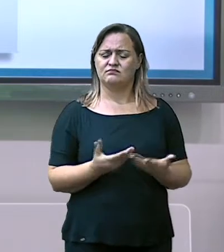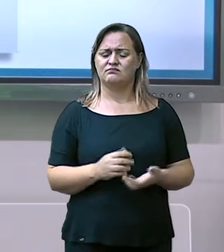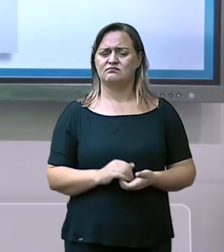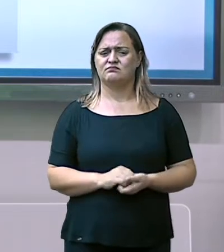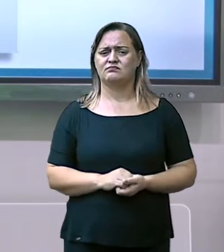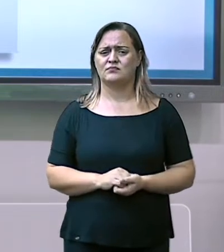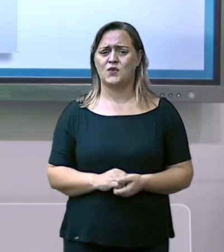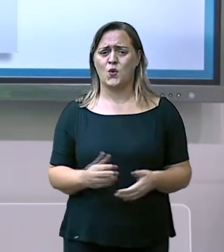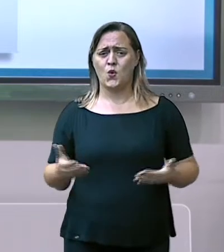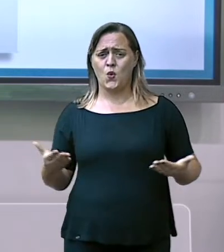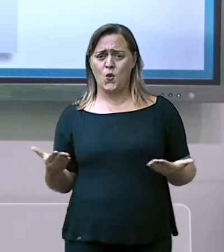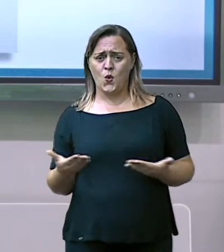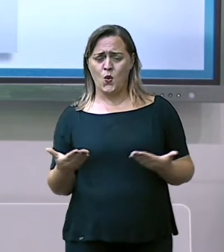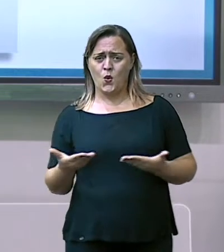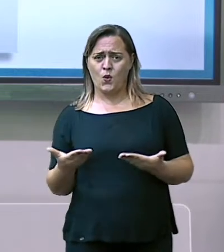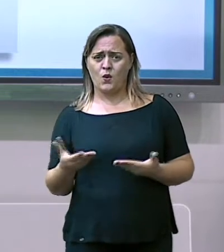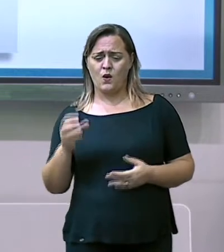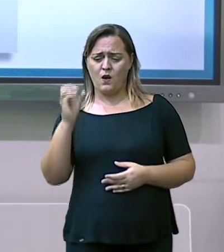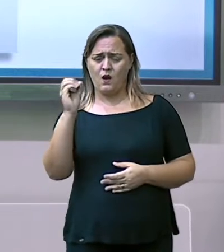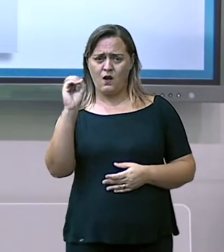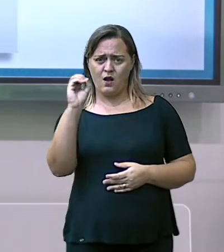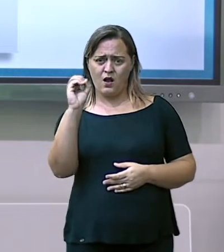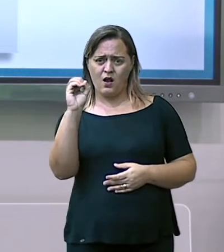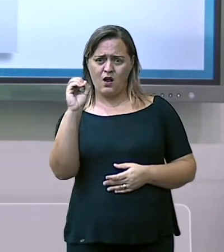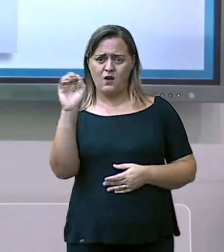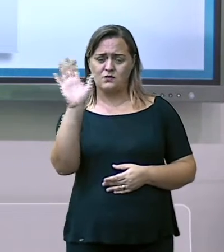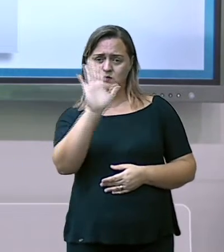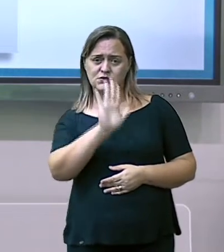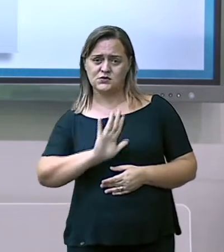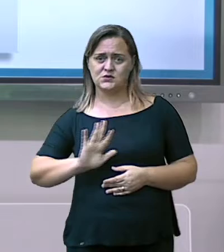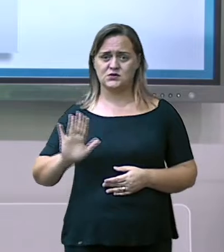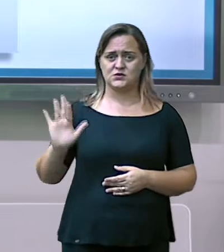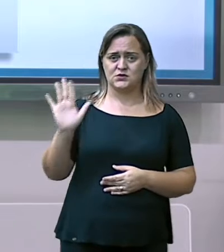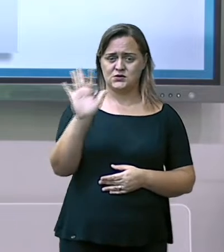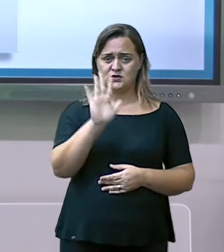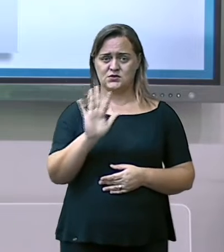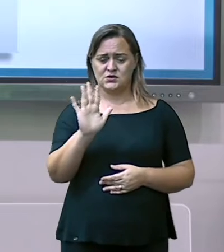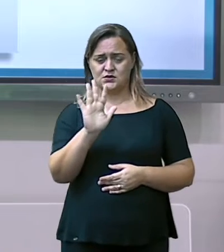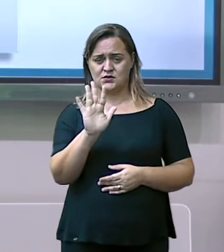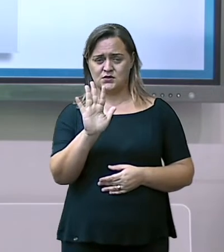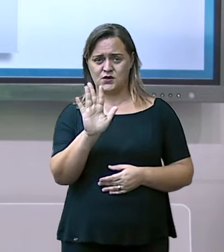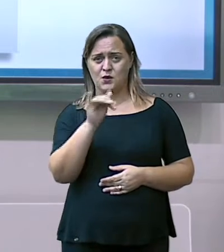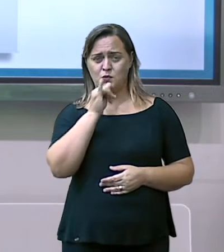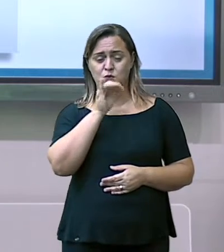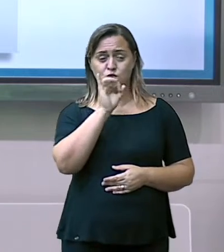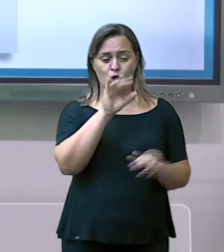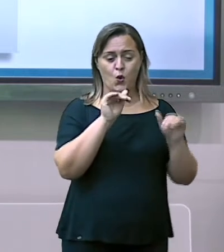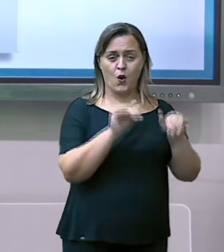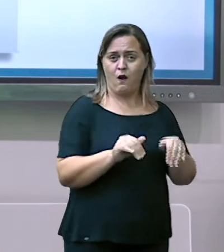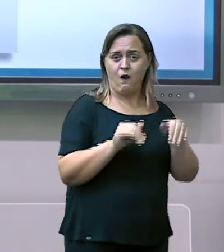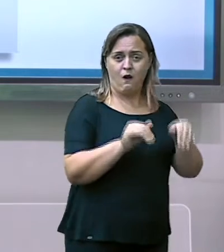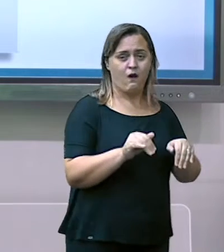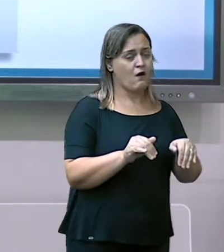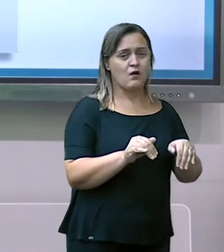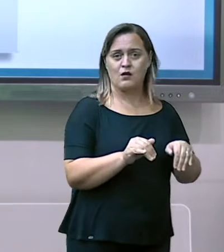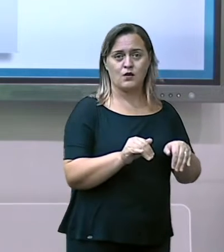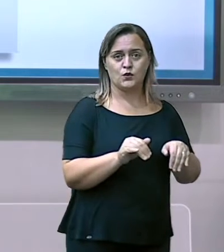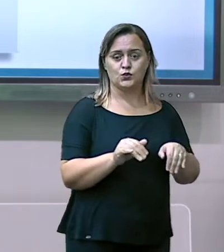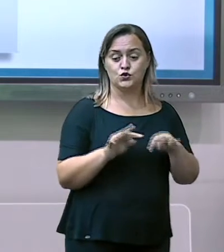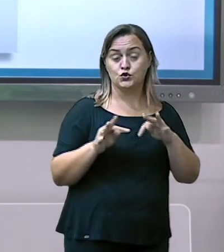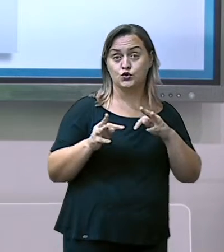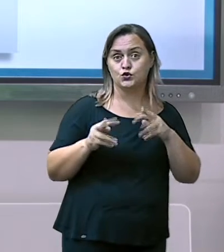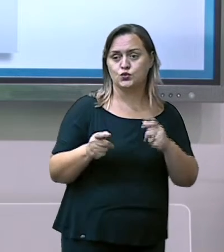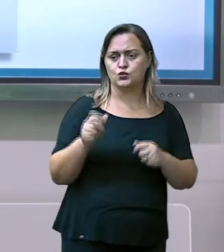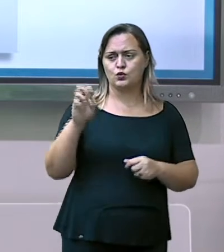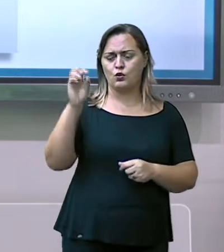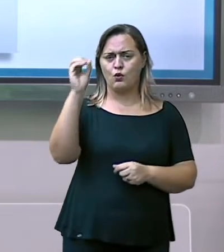Atualmente, a Oceania, não é mais só a Austrália aqui, mas todo o continente, tem mais